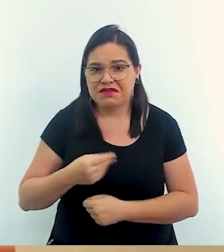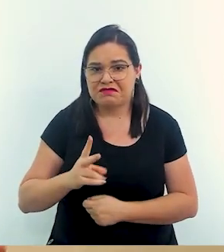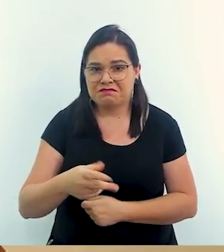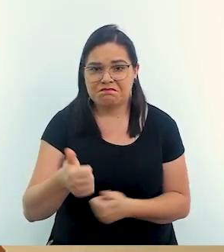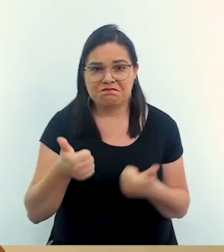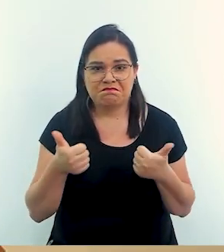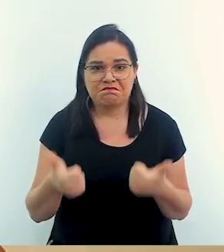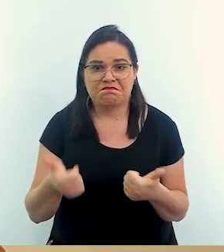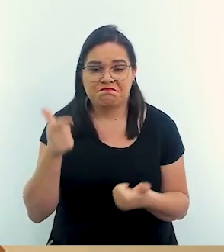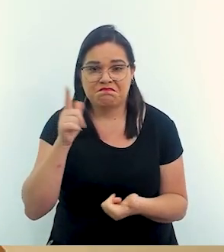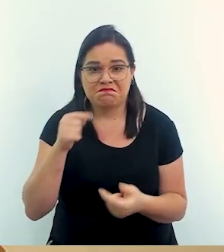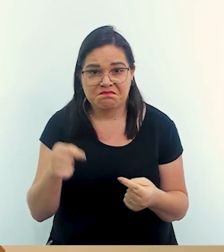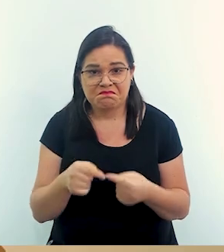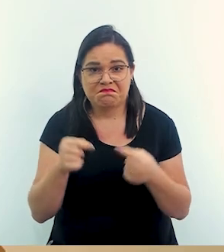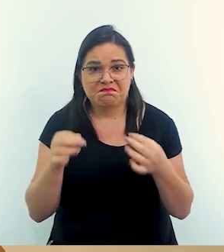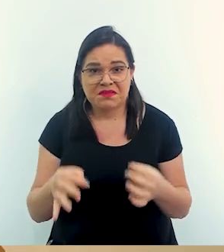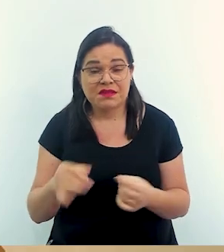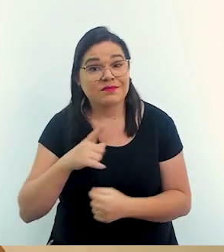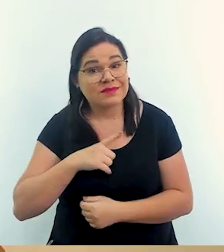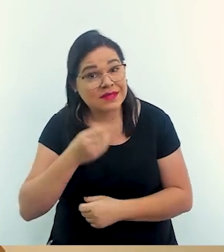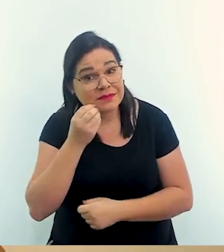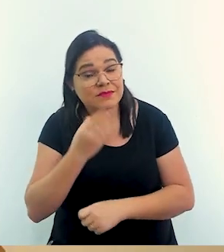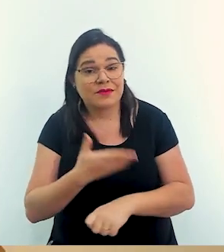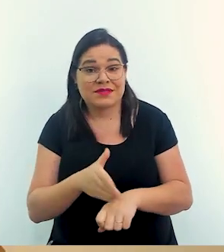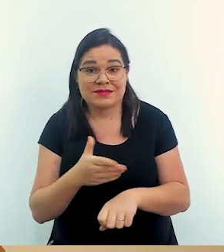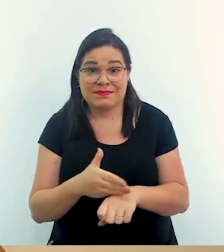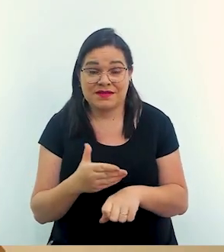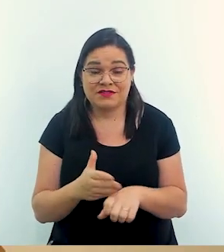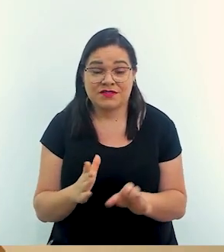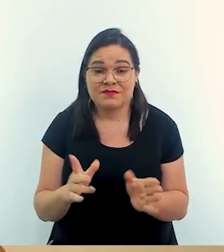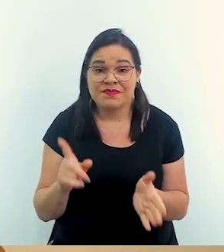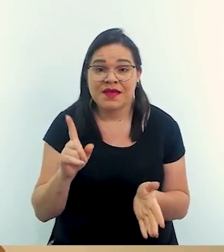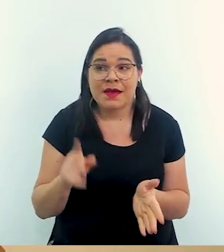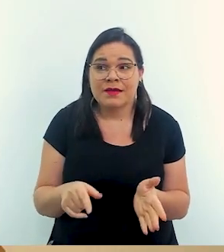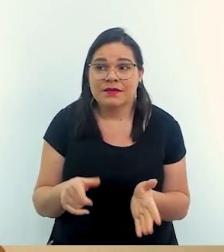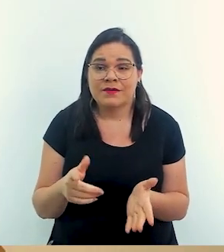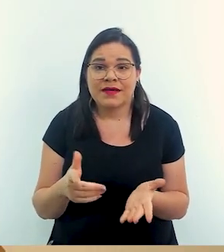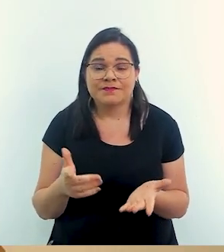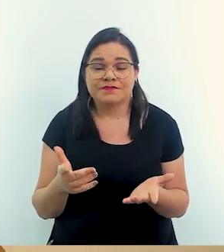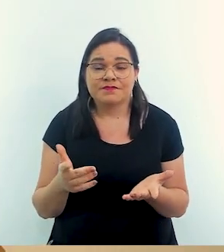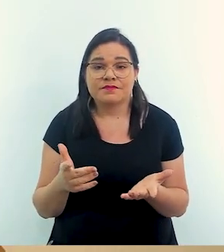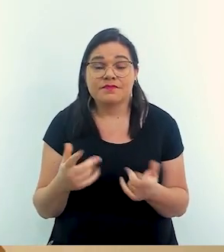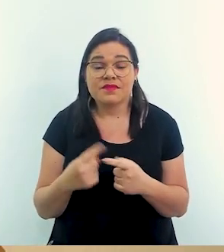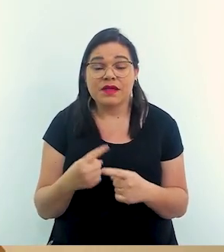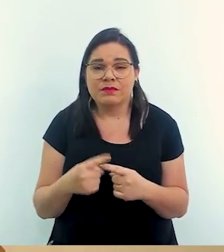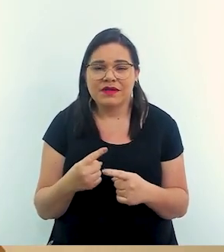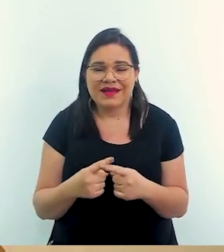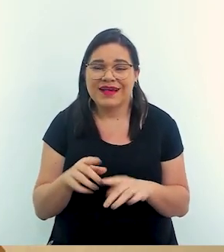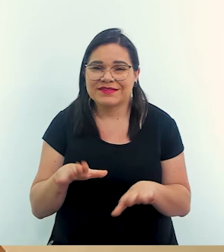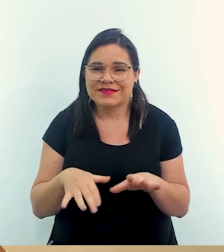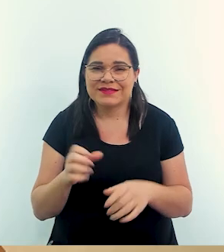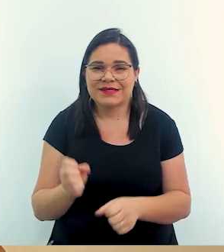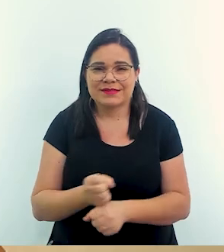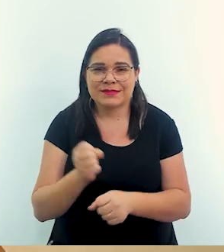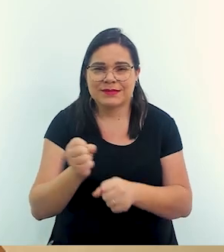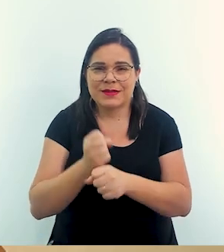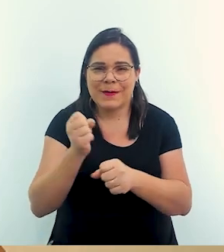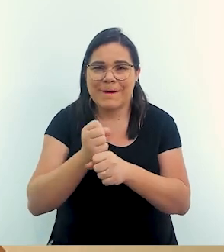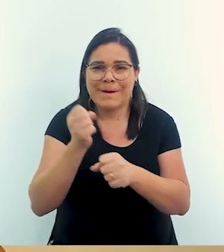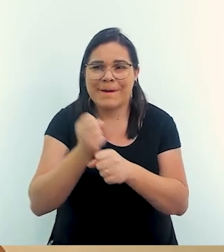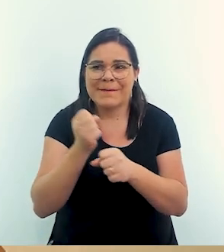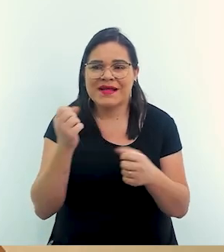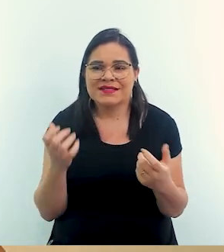de uma maneira adequada. Então, existem boas práticas. Não é porque, não é vontade. O grande problema é que muitas vezes essas obras,